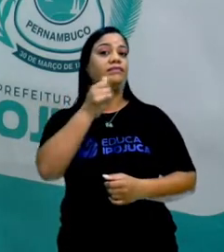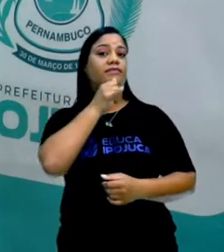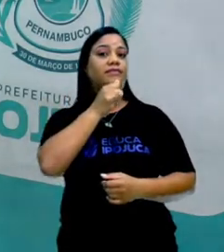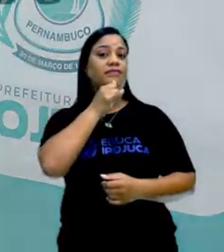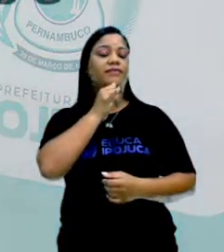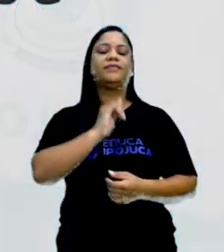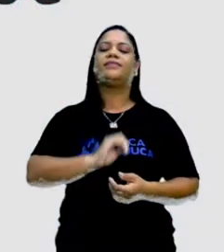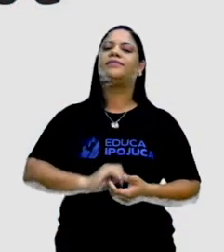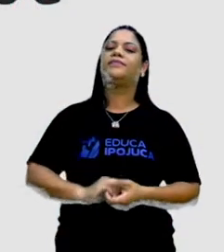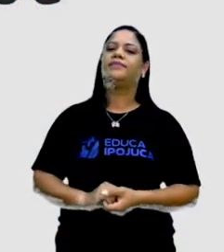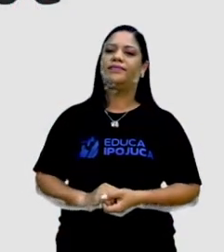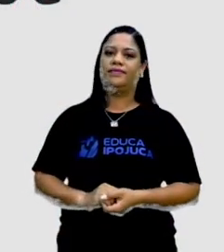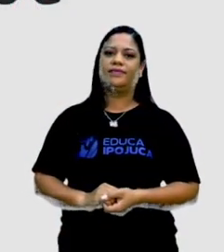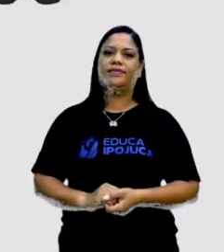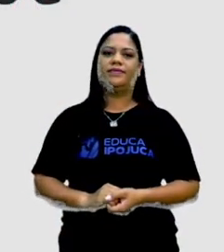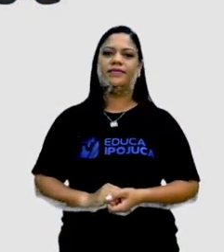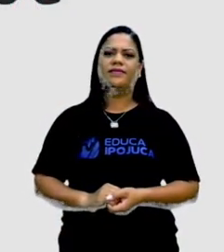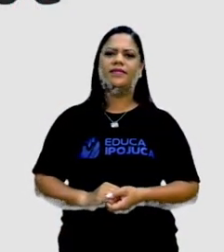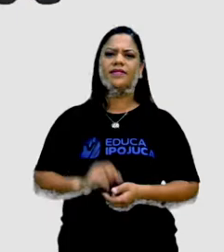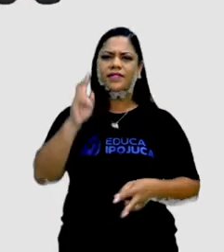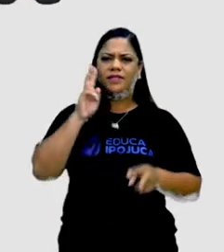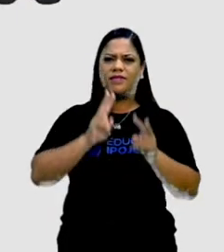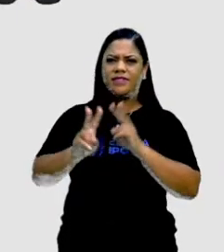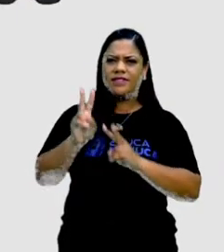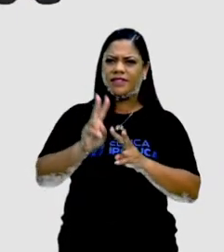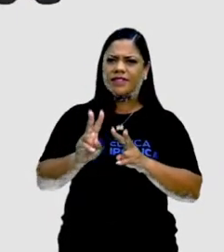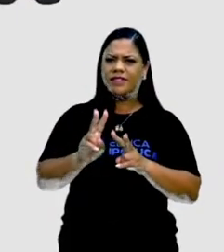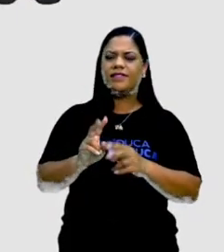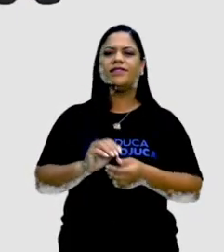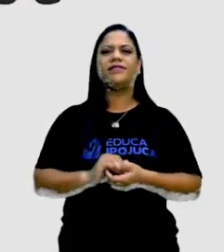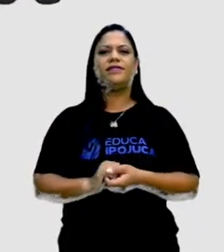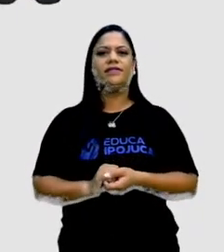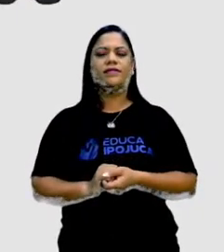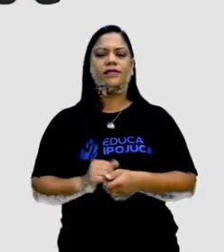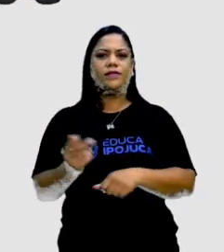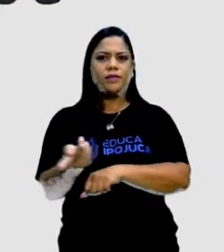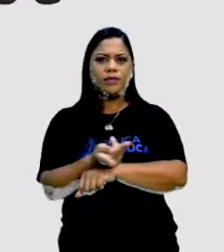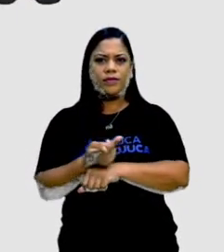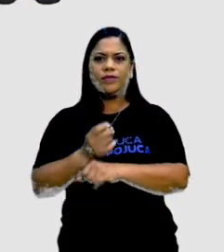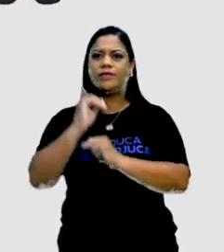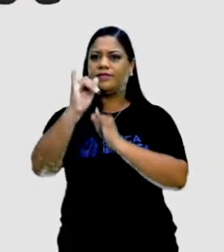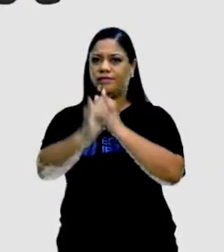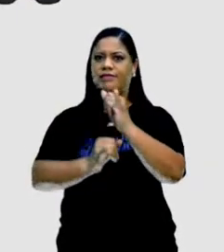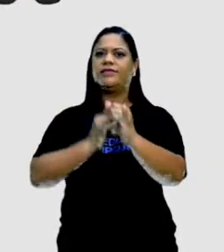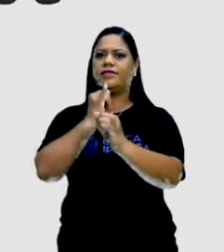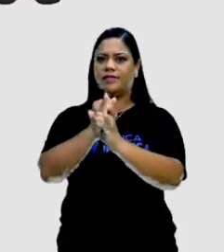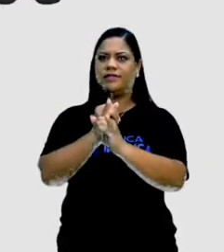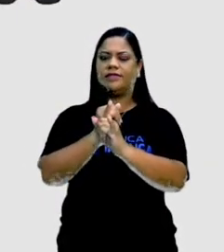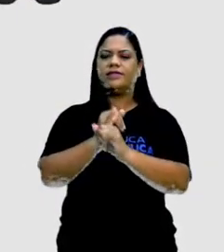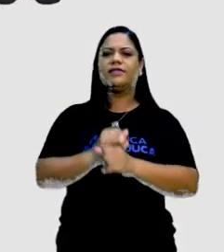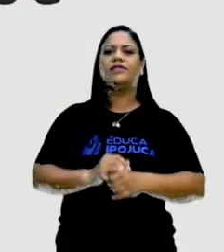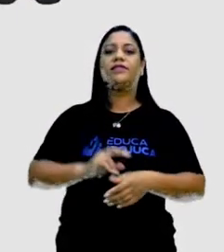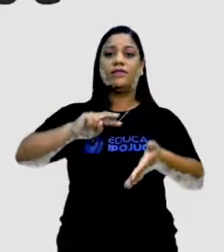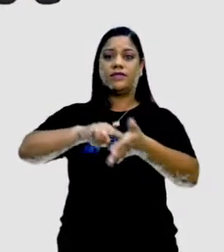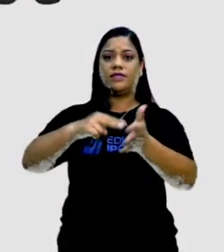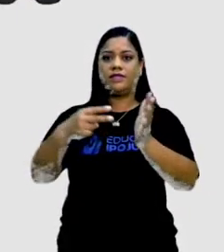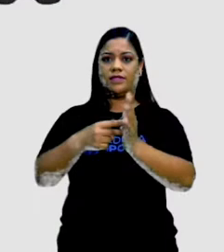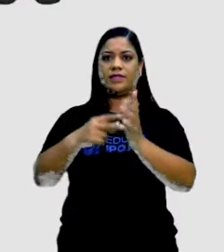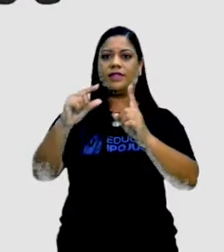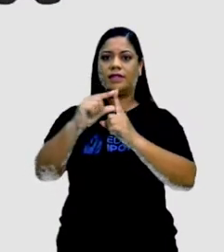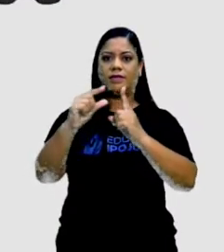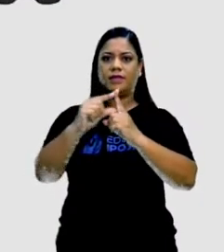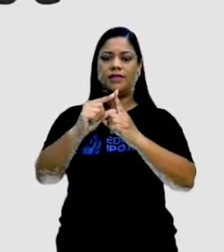trouxe para vocês. Observem que eu procurei, não é? No Google, busca o significado da palavra